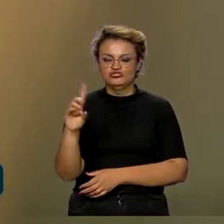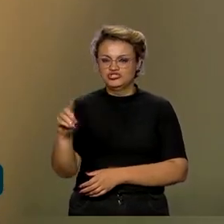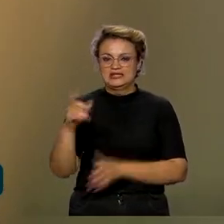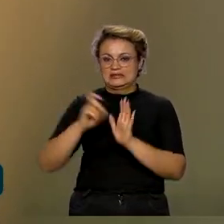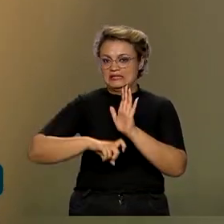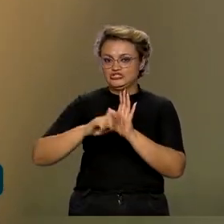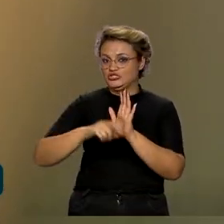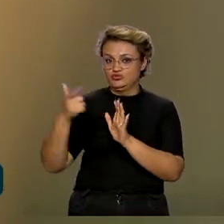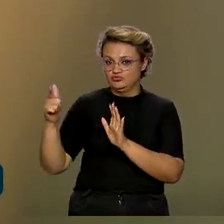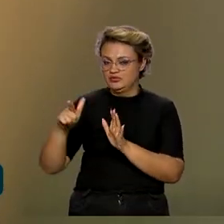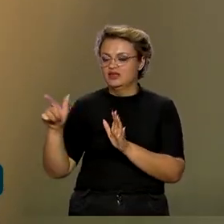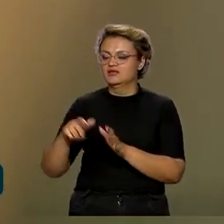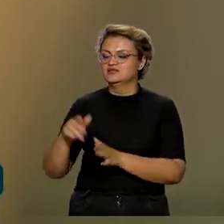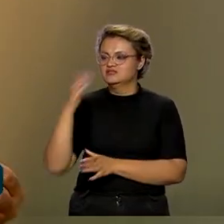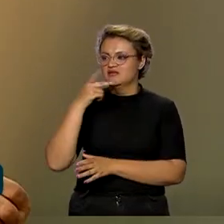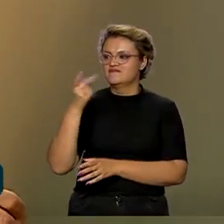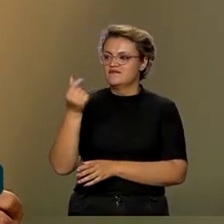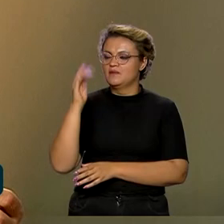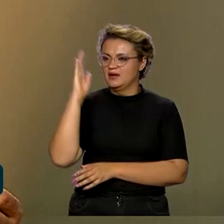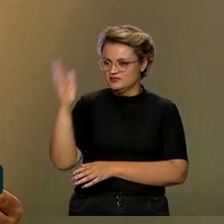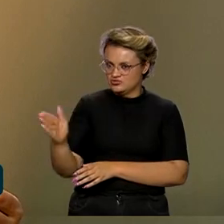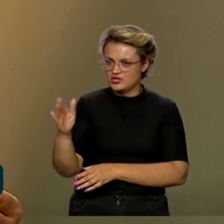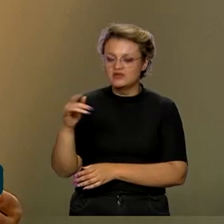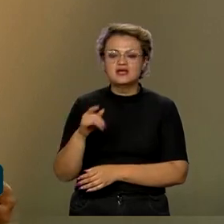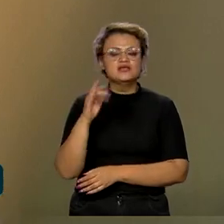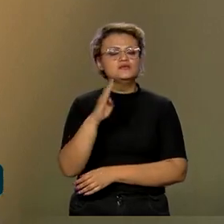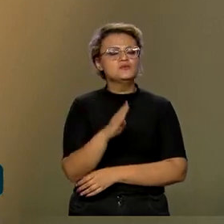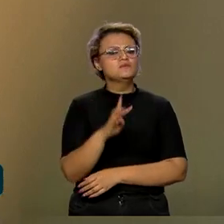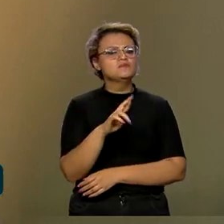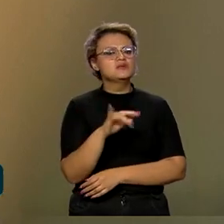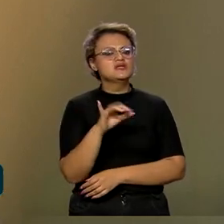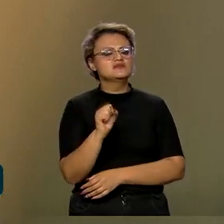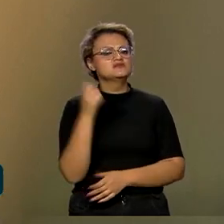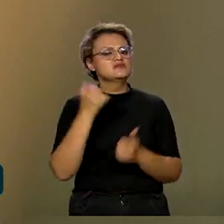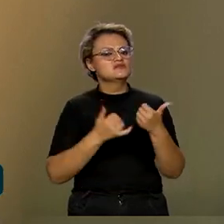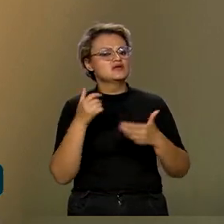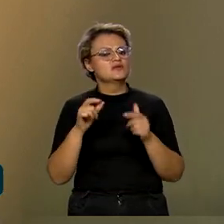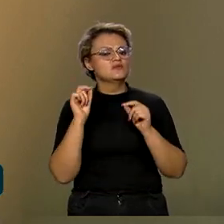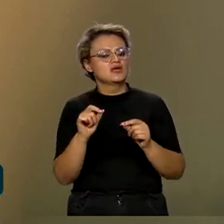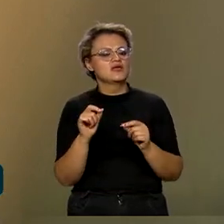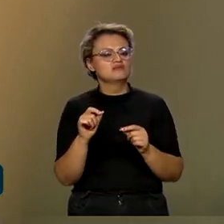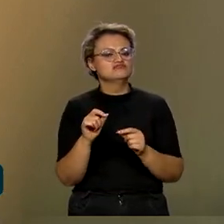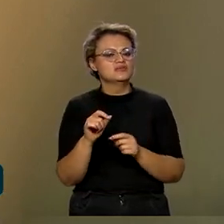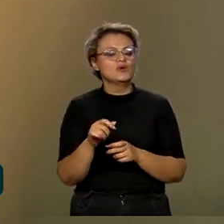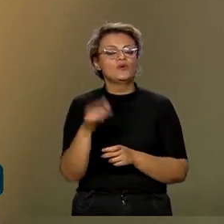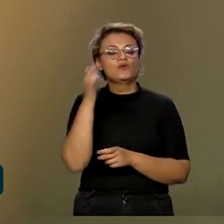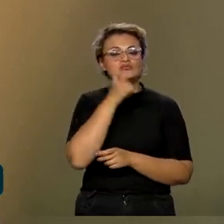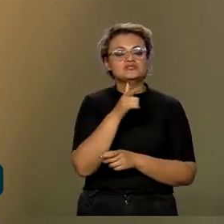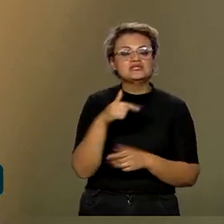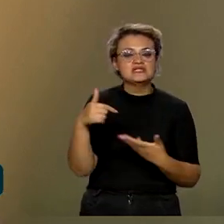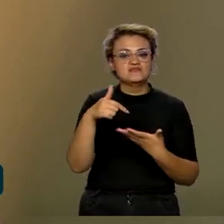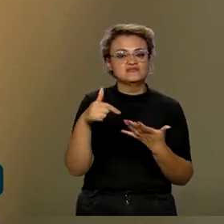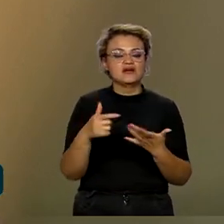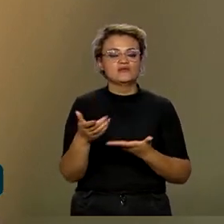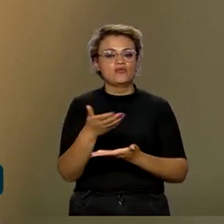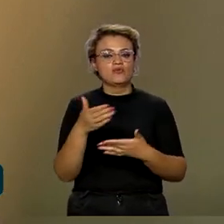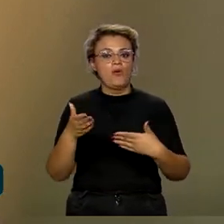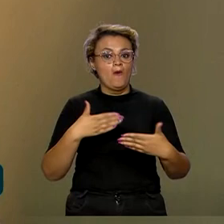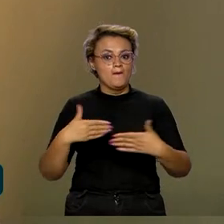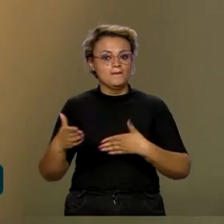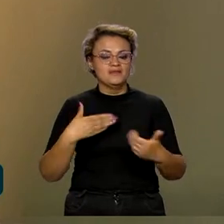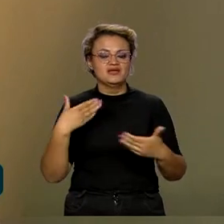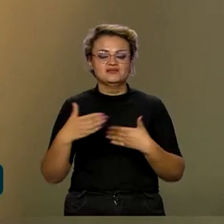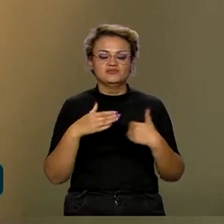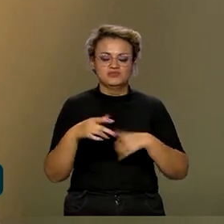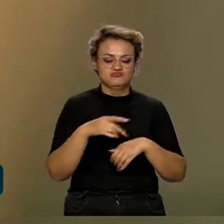fato, das mercadorias. Então, o que o BRICS está discutindo é exatamente poder fazer o comércio nas moedas dos respectivos países